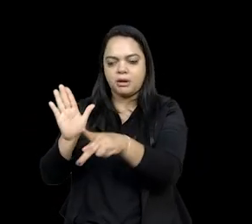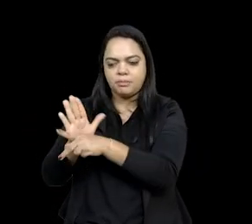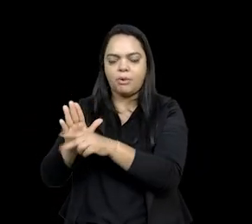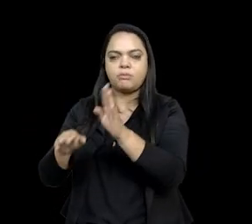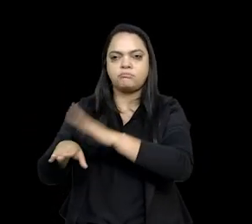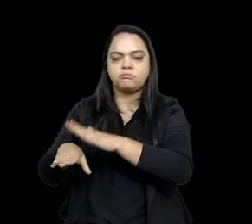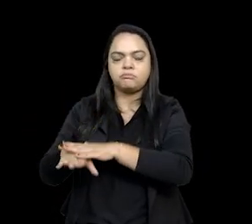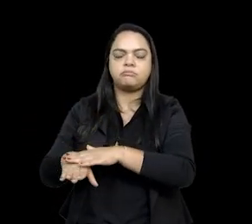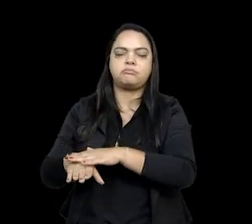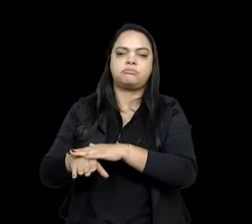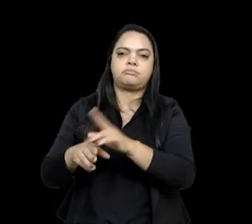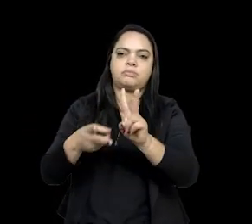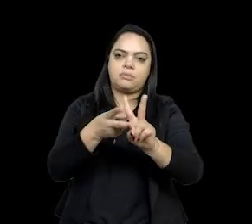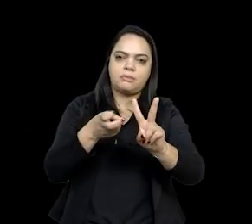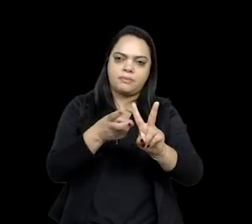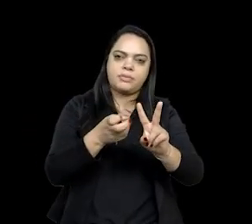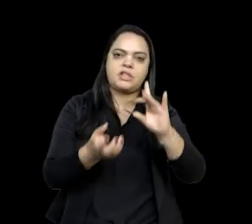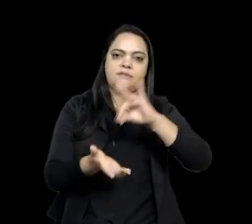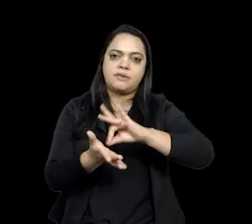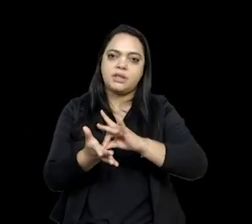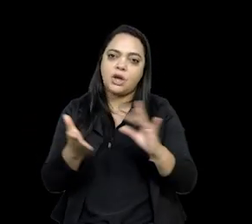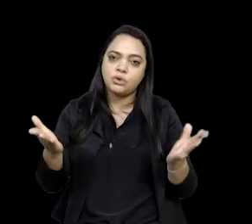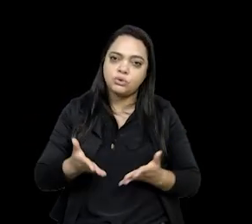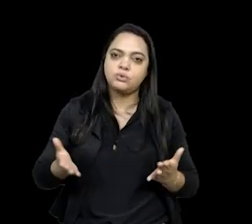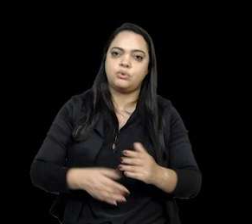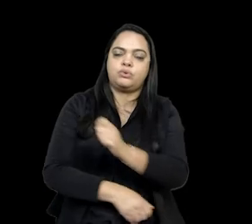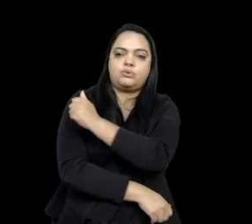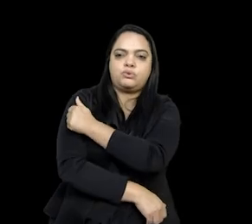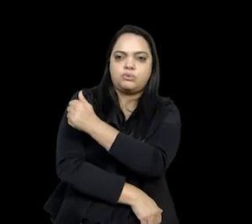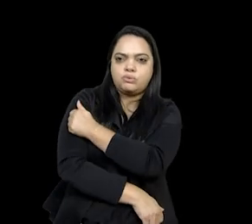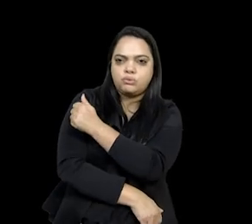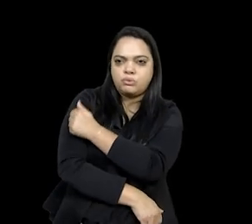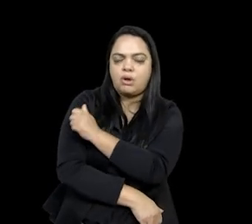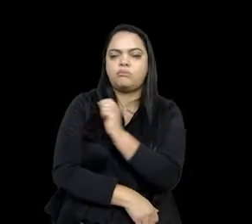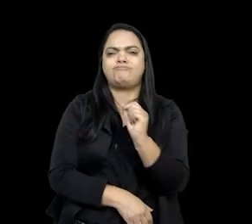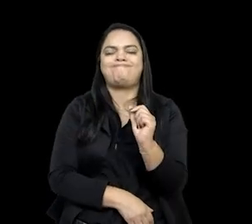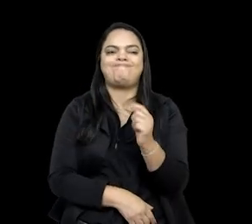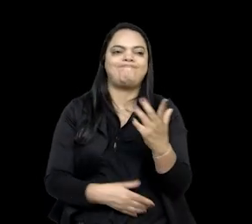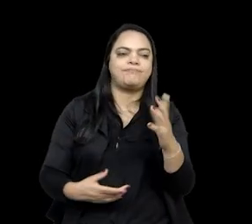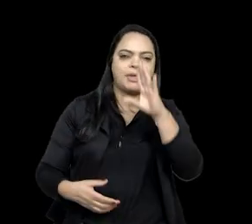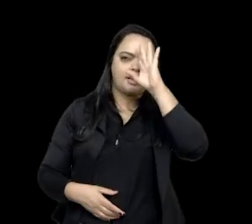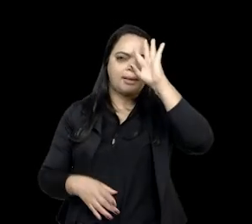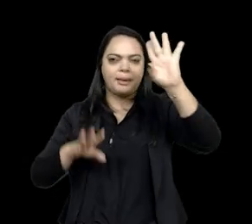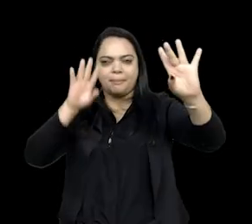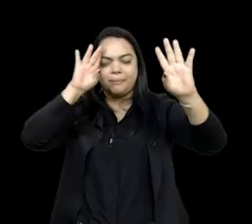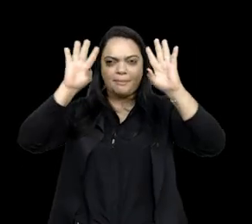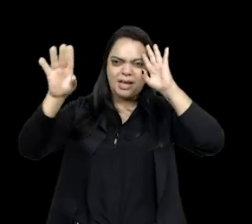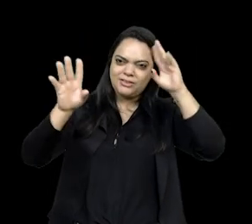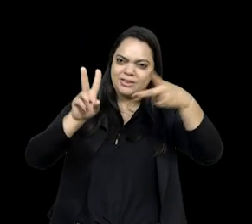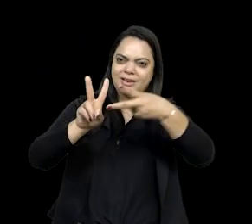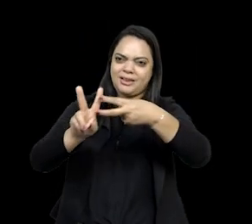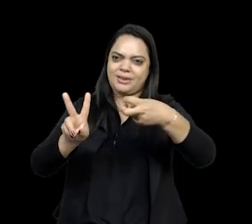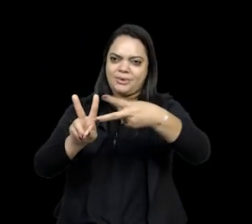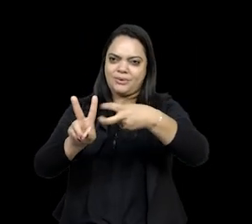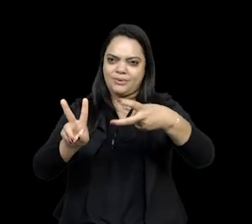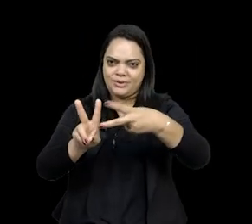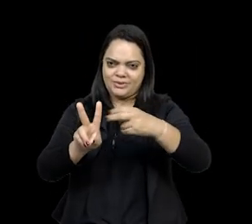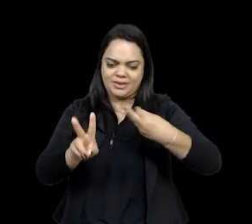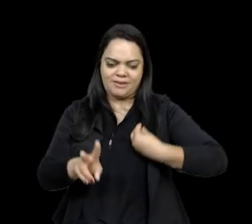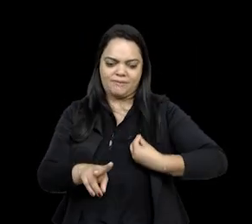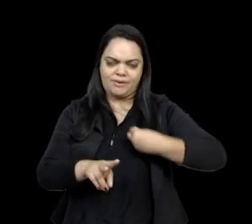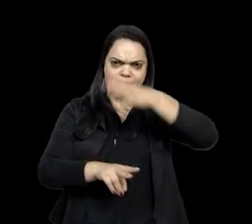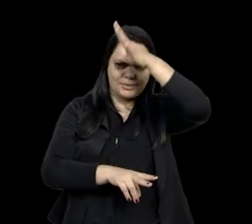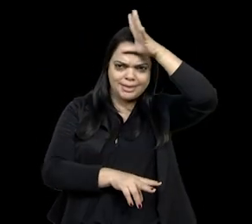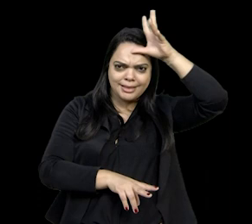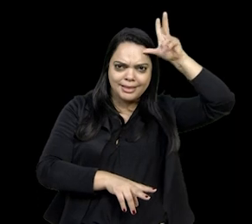fato, se hoje, os estudantes, eles, imagina que o indígena está mais presente na Amazônia, isso tem